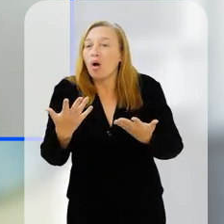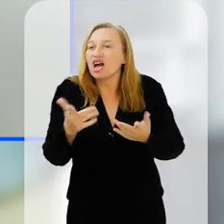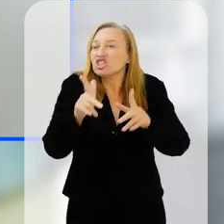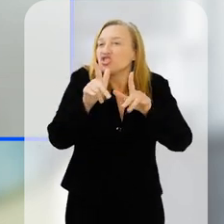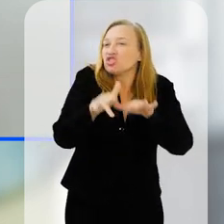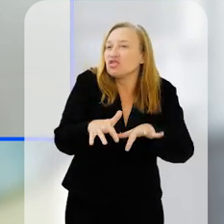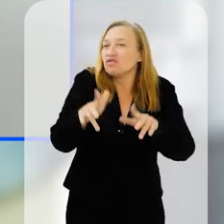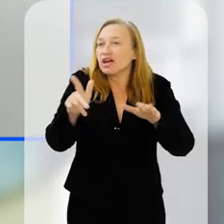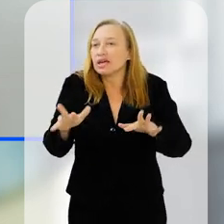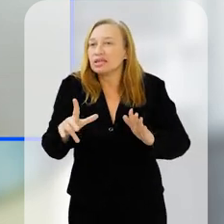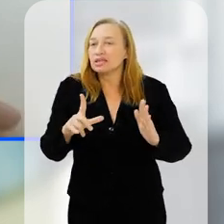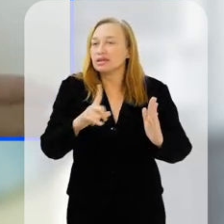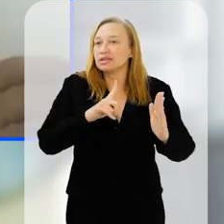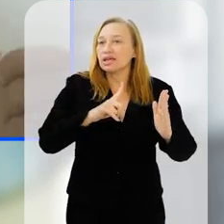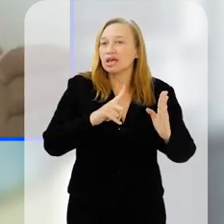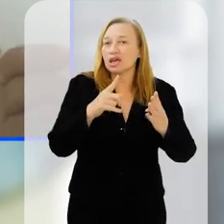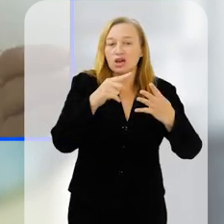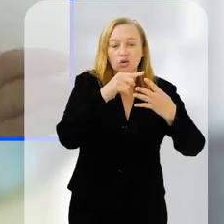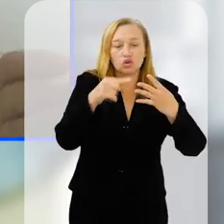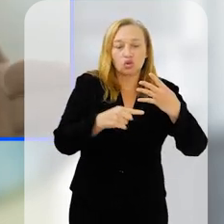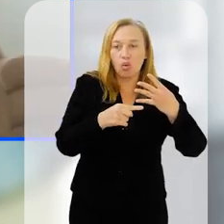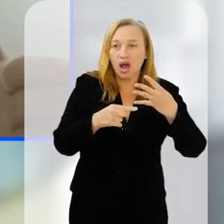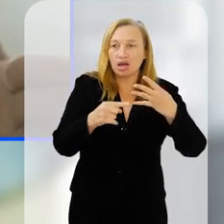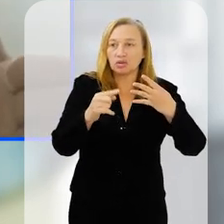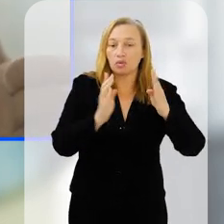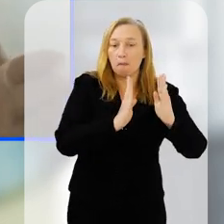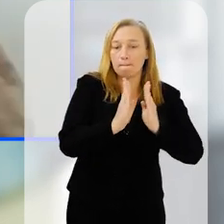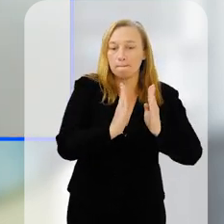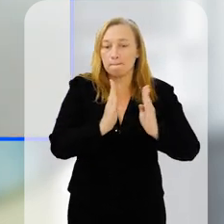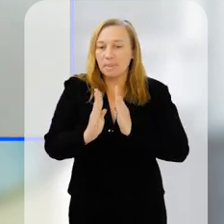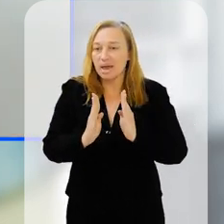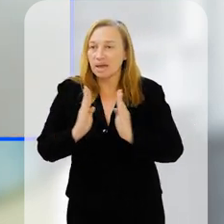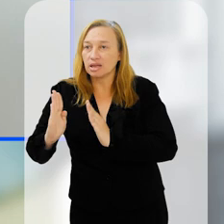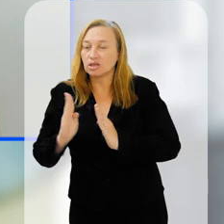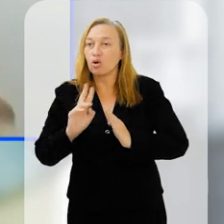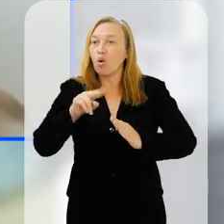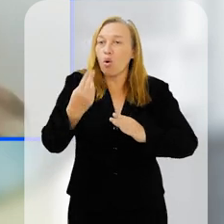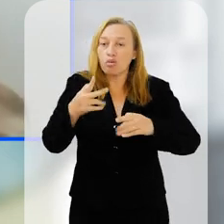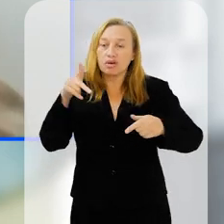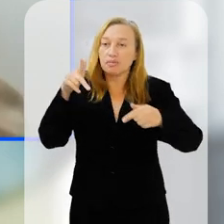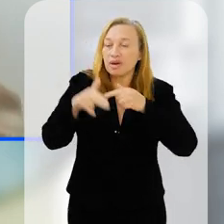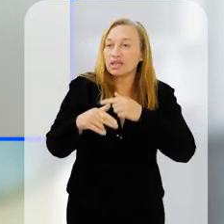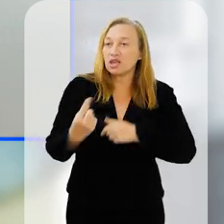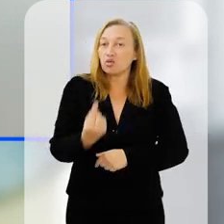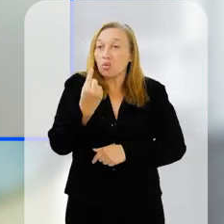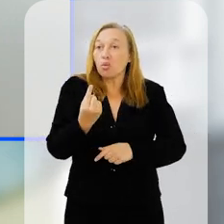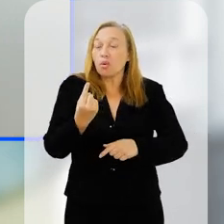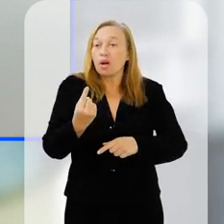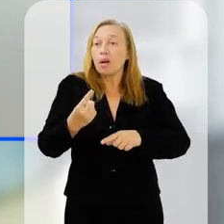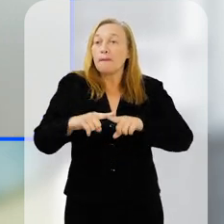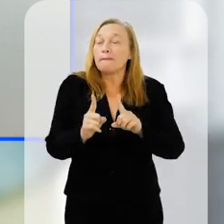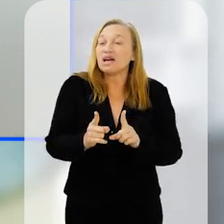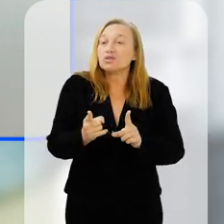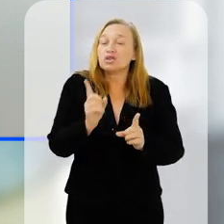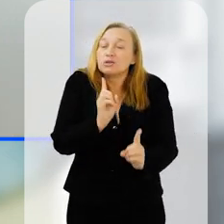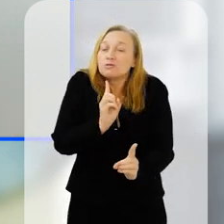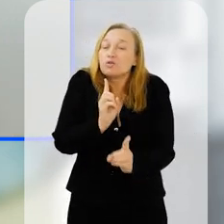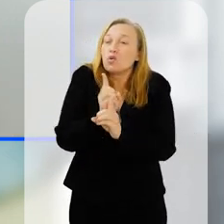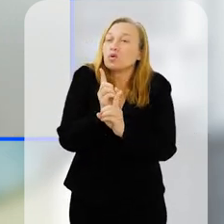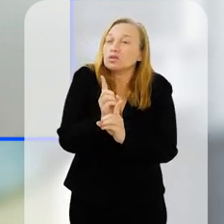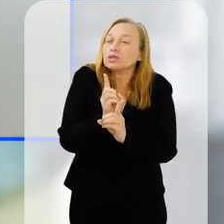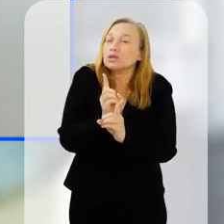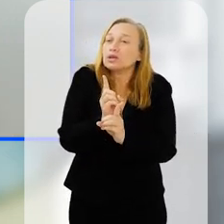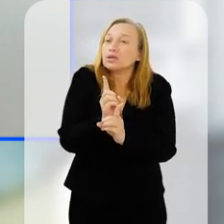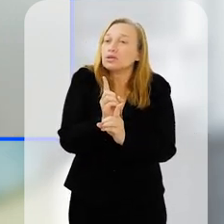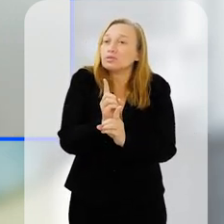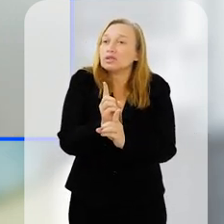qual é a diferença de você ter esses quatro estágios ou você ter eles ali interrompidos, mas o que a gente